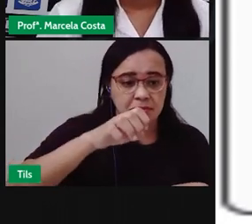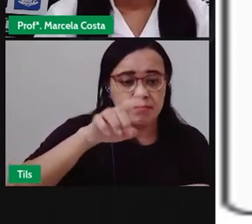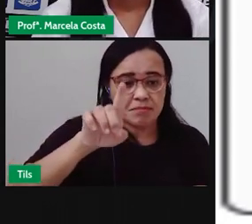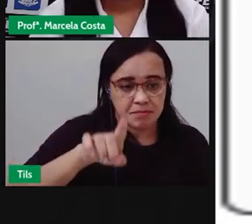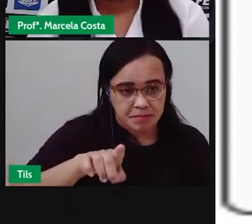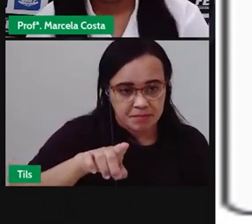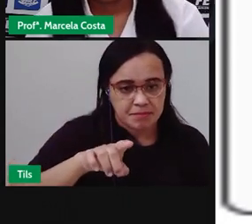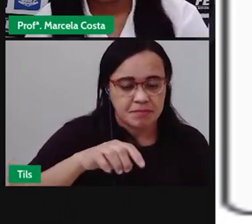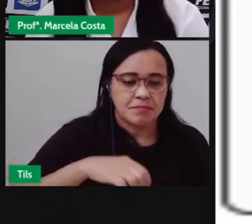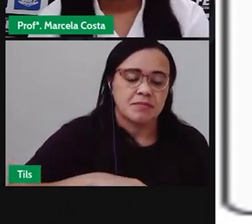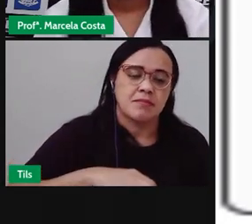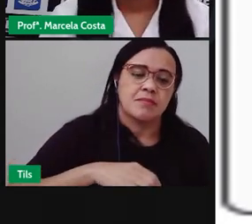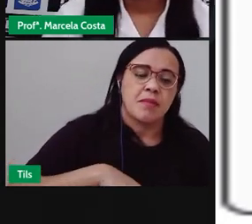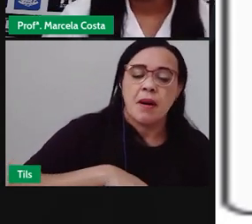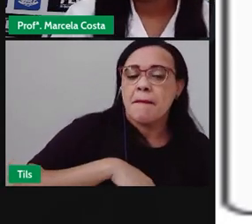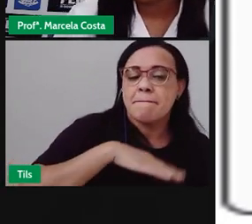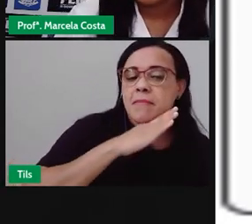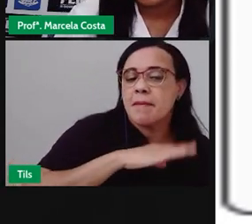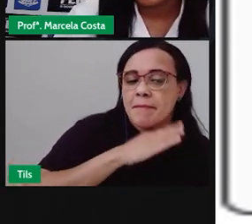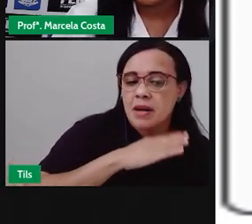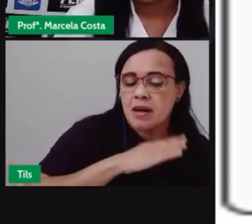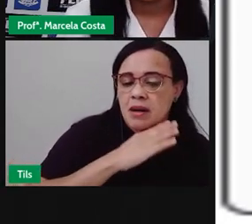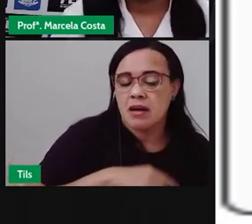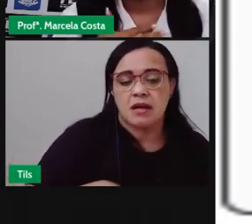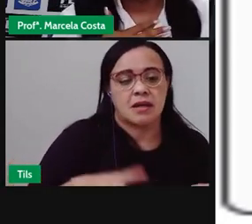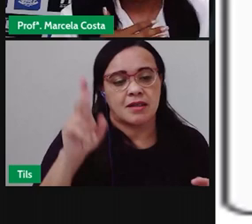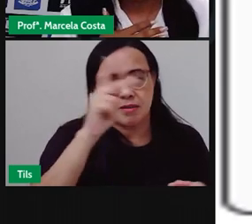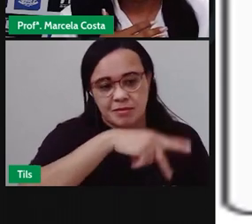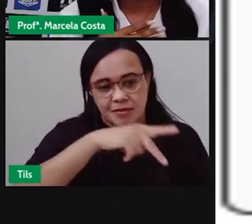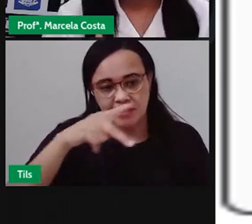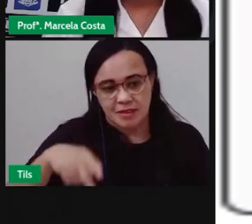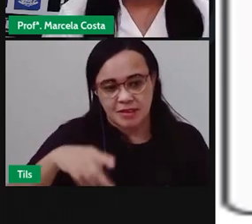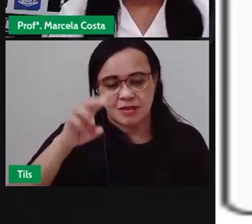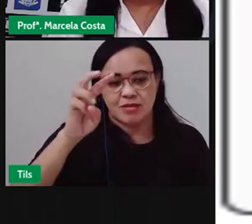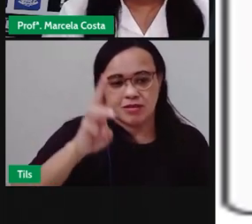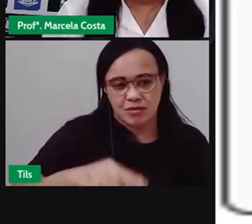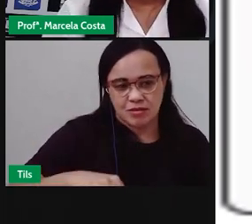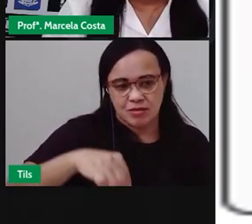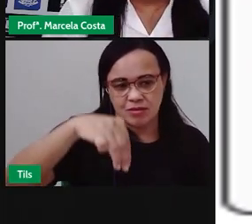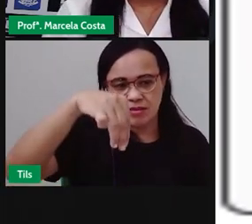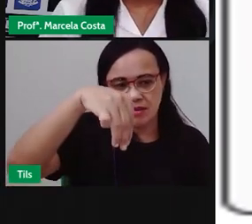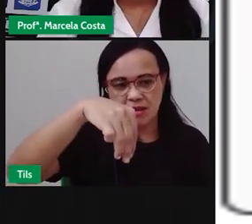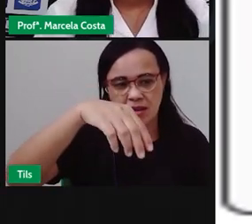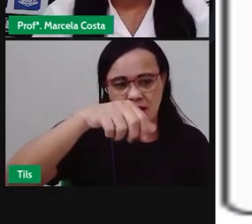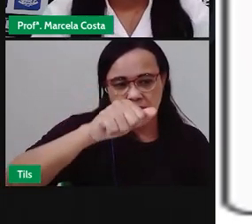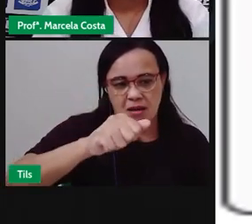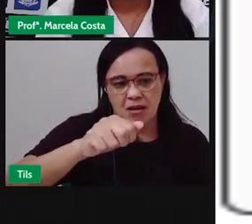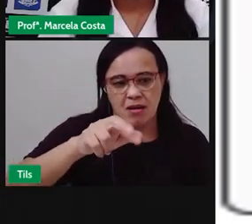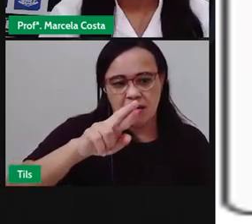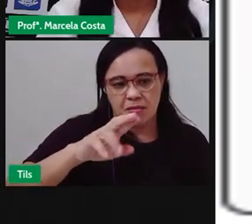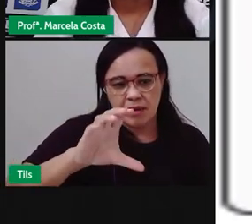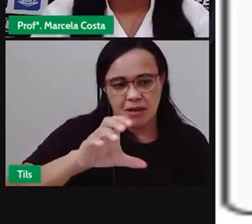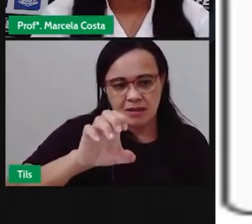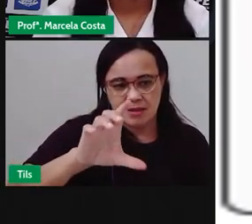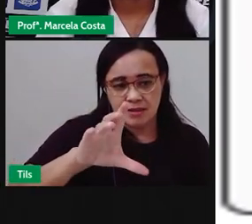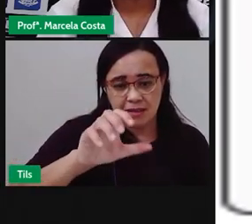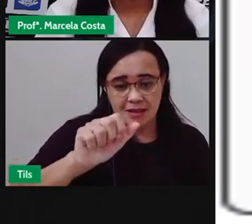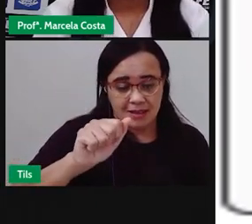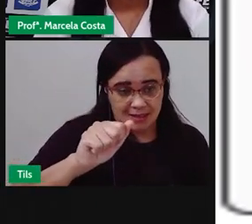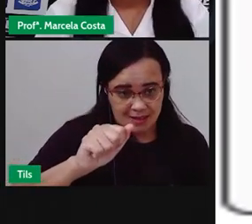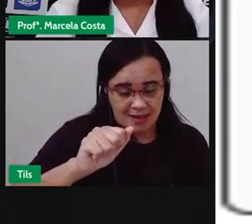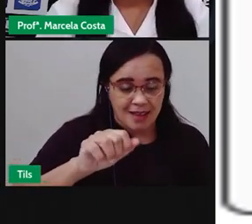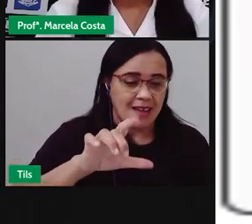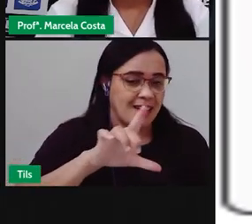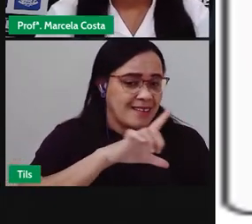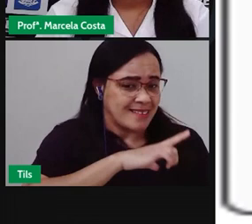Mê De mamãe De Marcela Que é o meu nome Tem alguma Marcela me assistindo